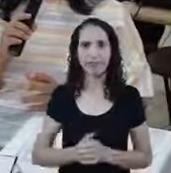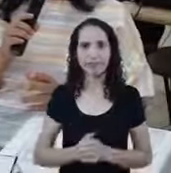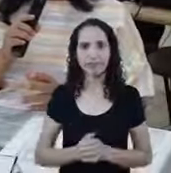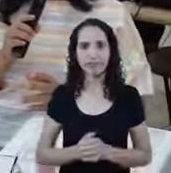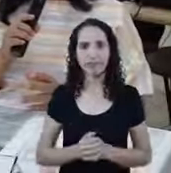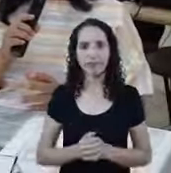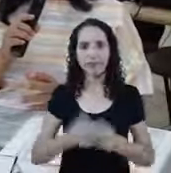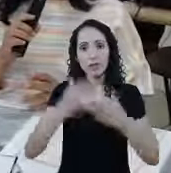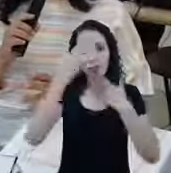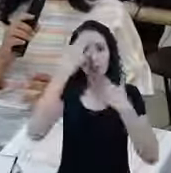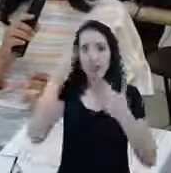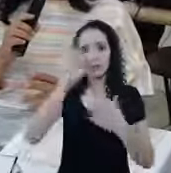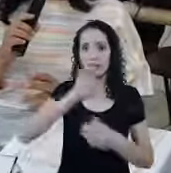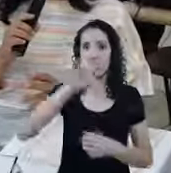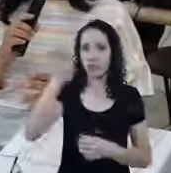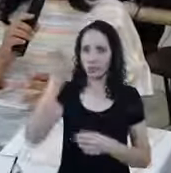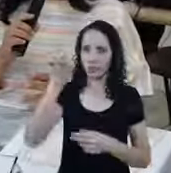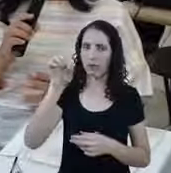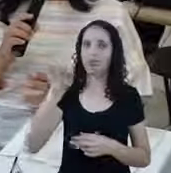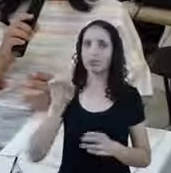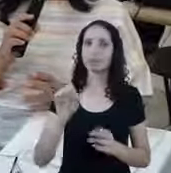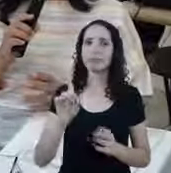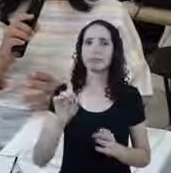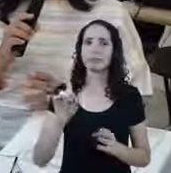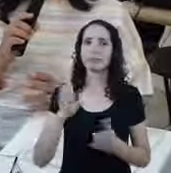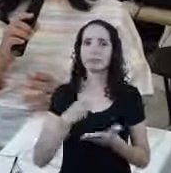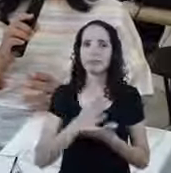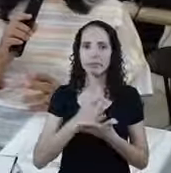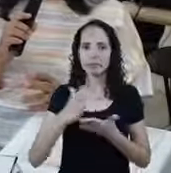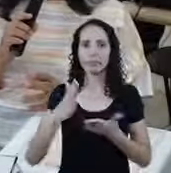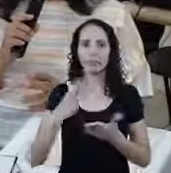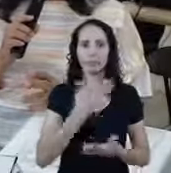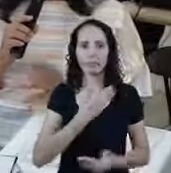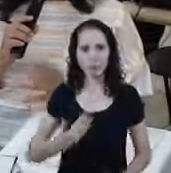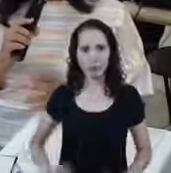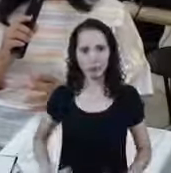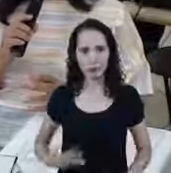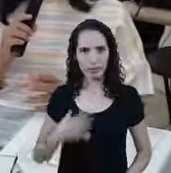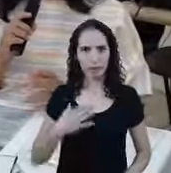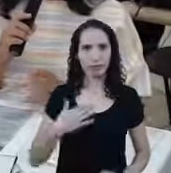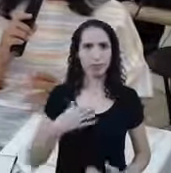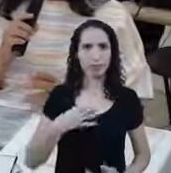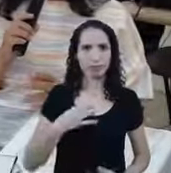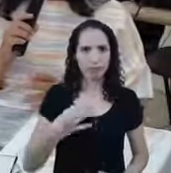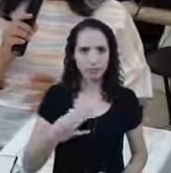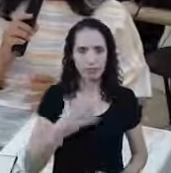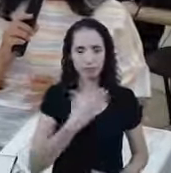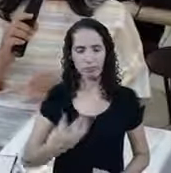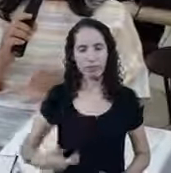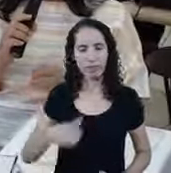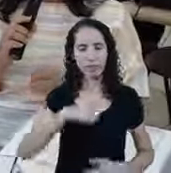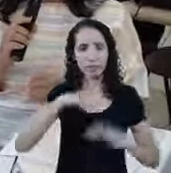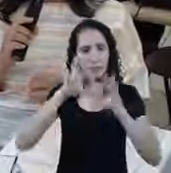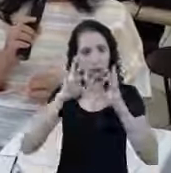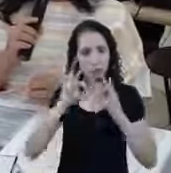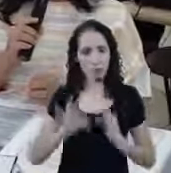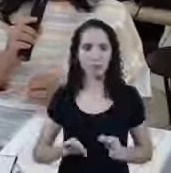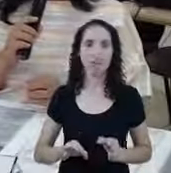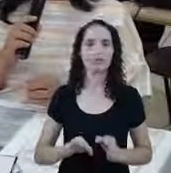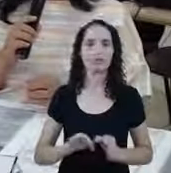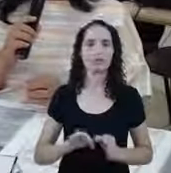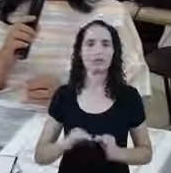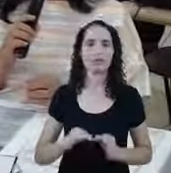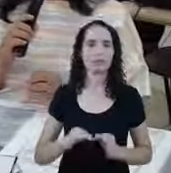Agradecendo a Deus Pela iniciativa Do governo E eu tenho Certeza Que vai dar certo Porque a estrutura